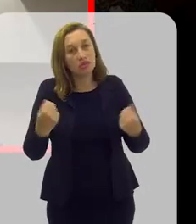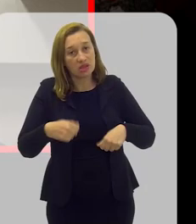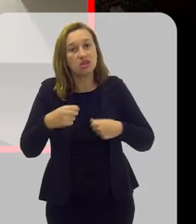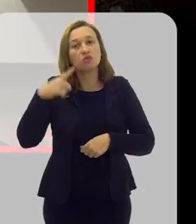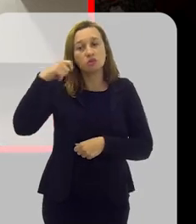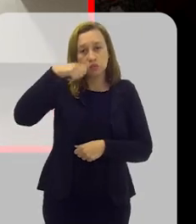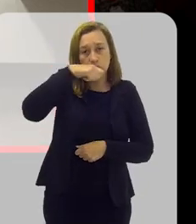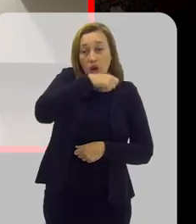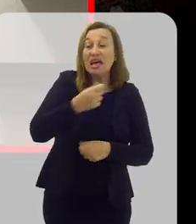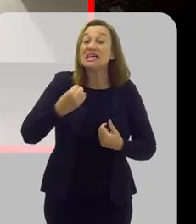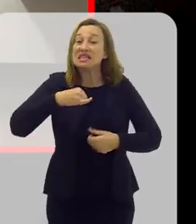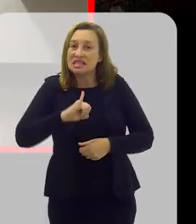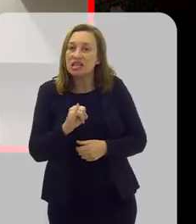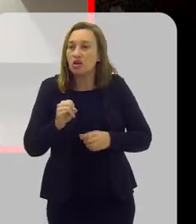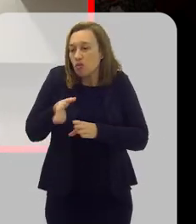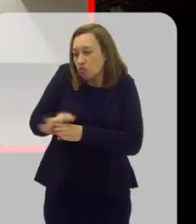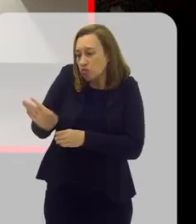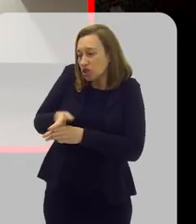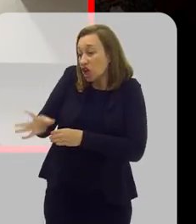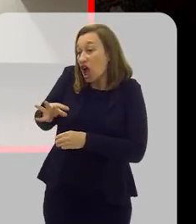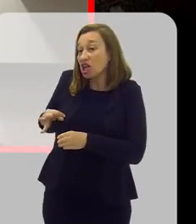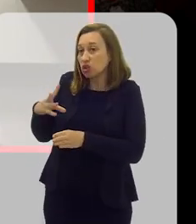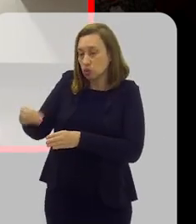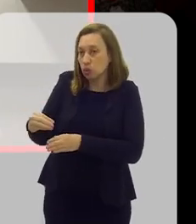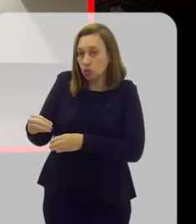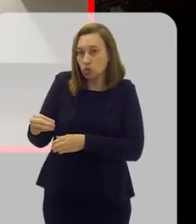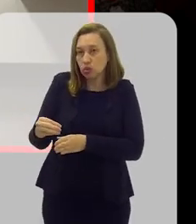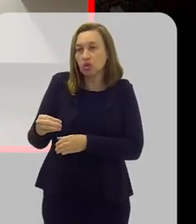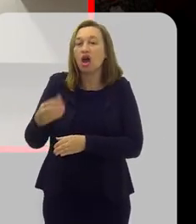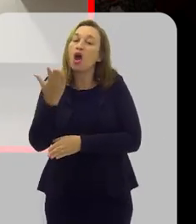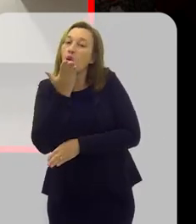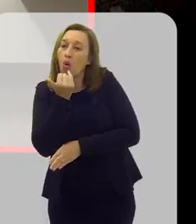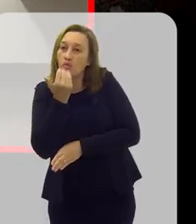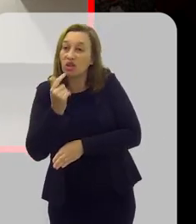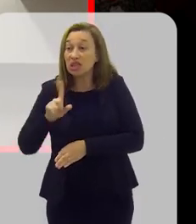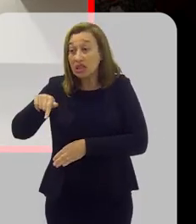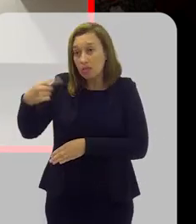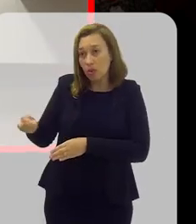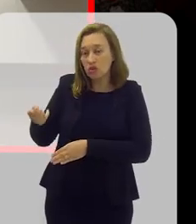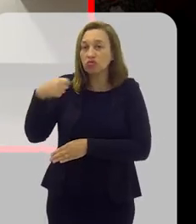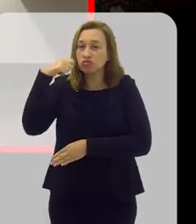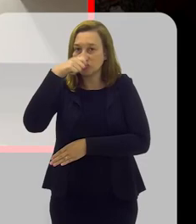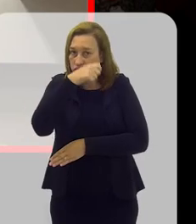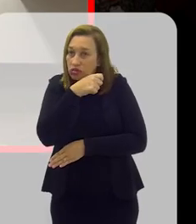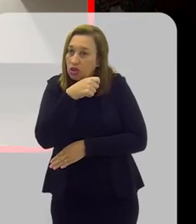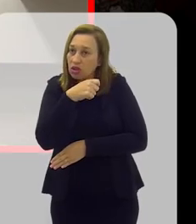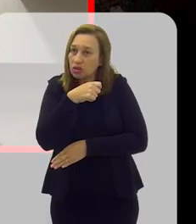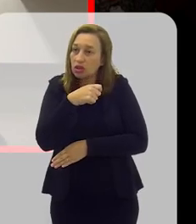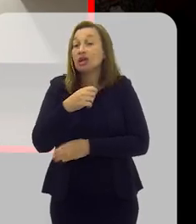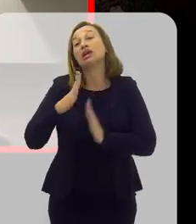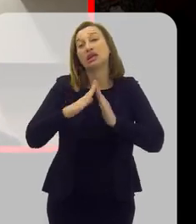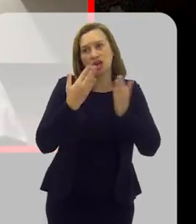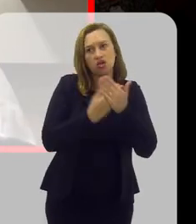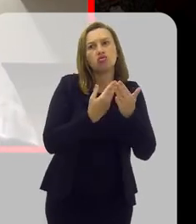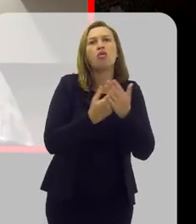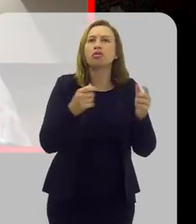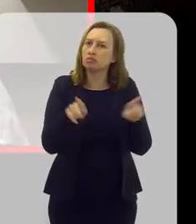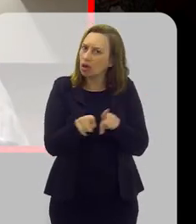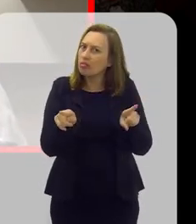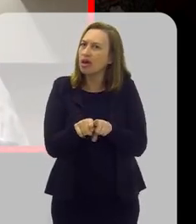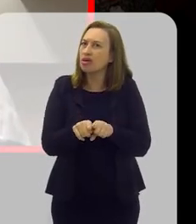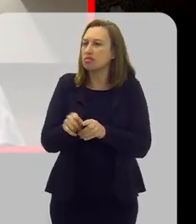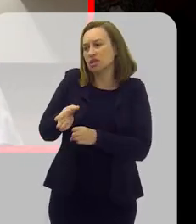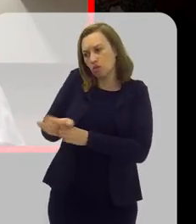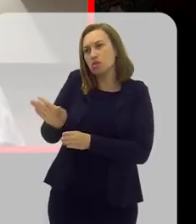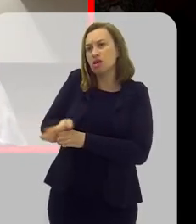escovação. Porque se a gente orienta todo mundo a se alimentar e logo em seguida escovar o dente, nas escolas isso